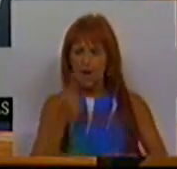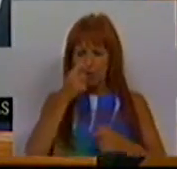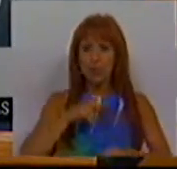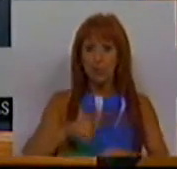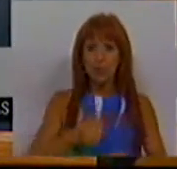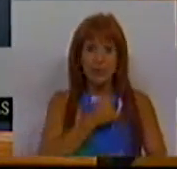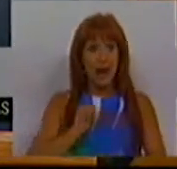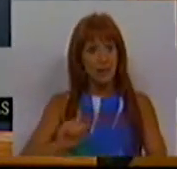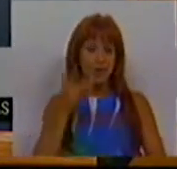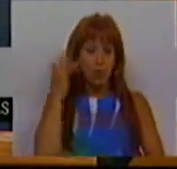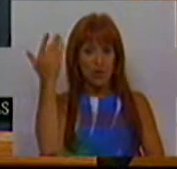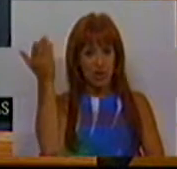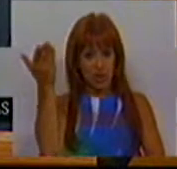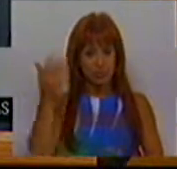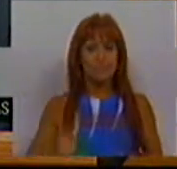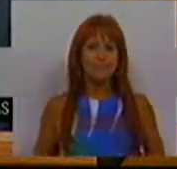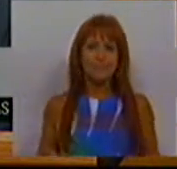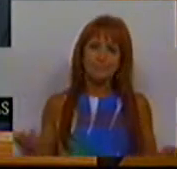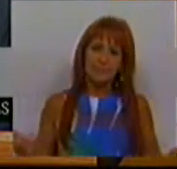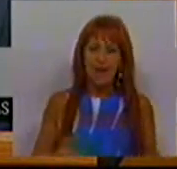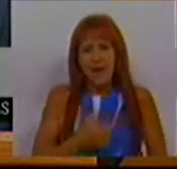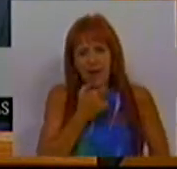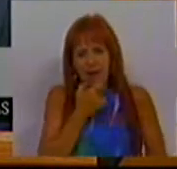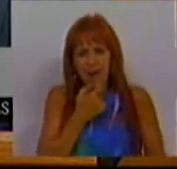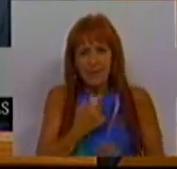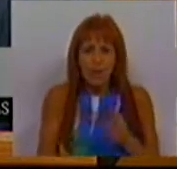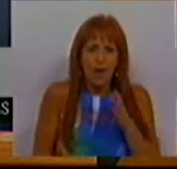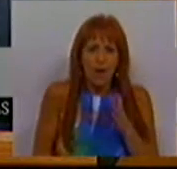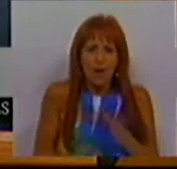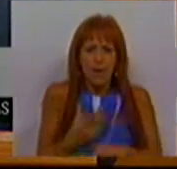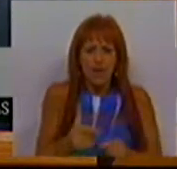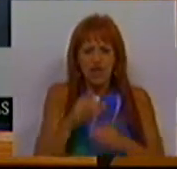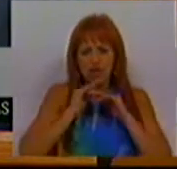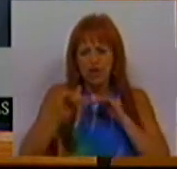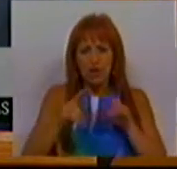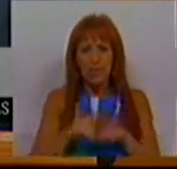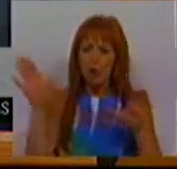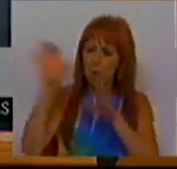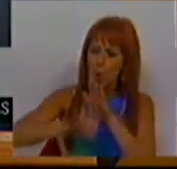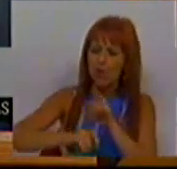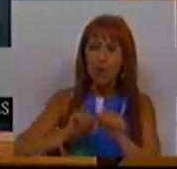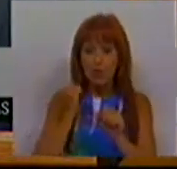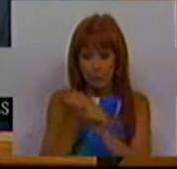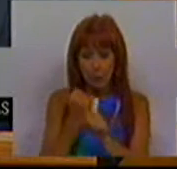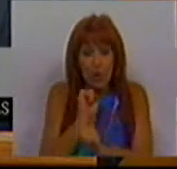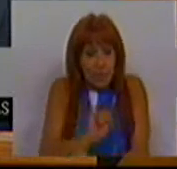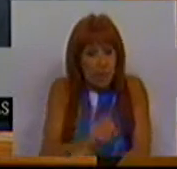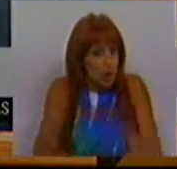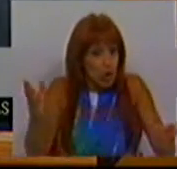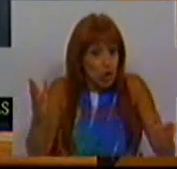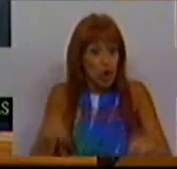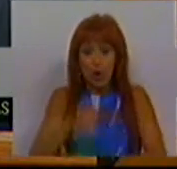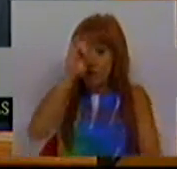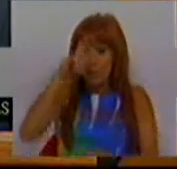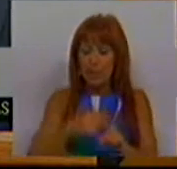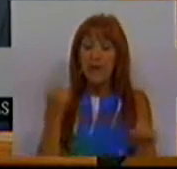portugueses residentes no estrangeiro. Só é preciso que se crie estabilidade e condições para o seu funcionamento e que se